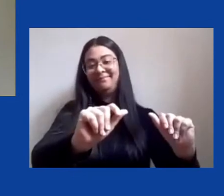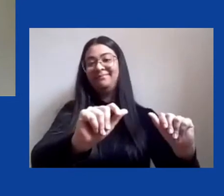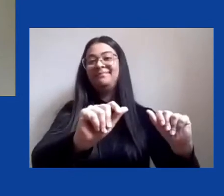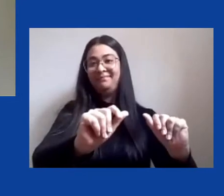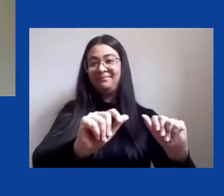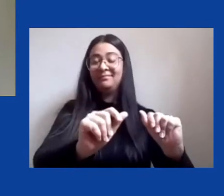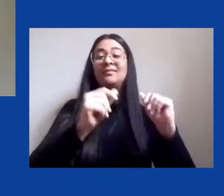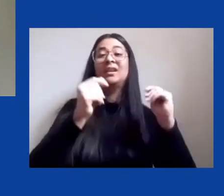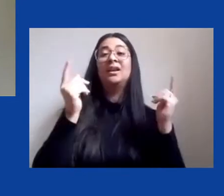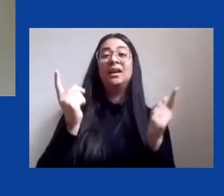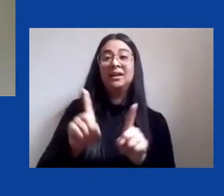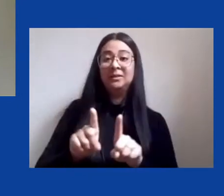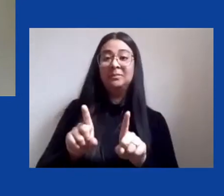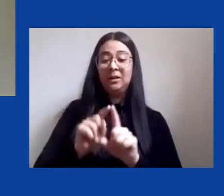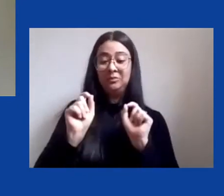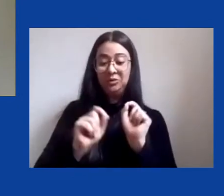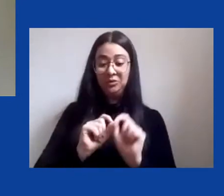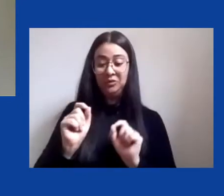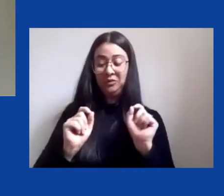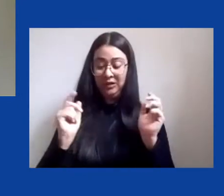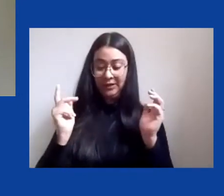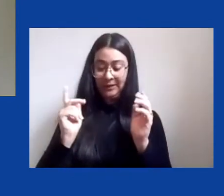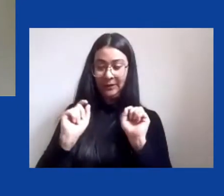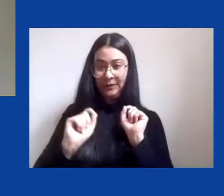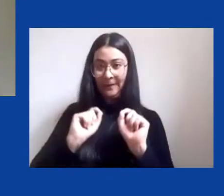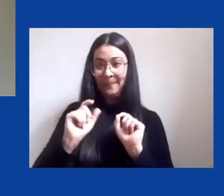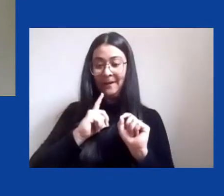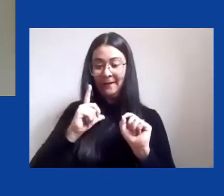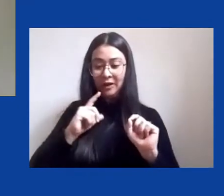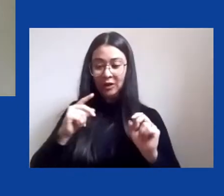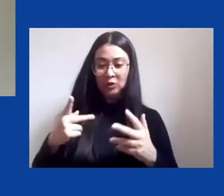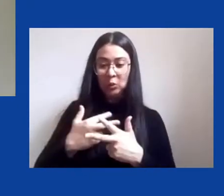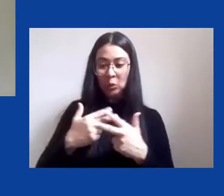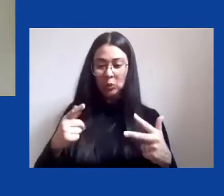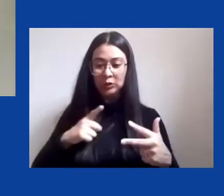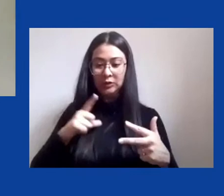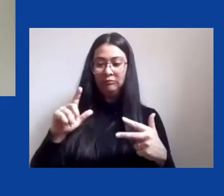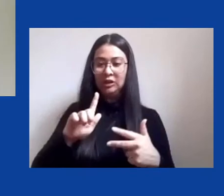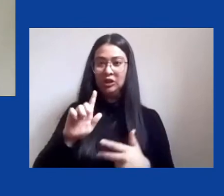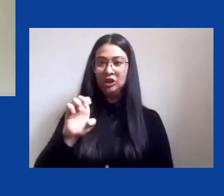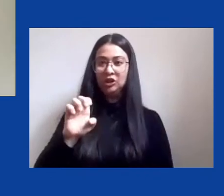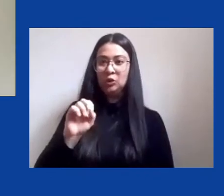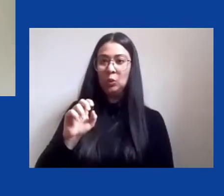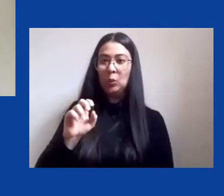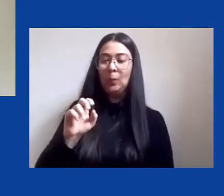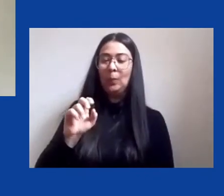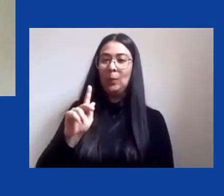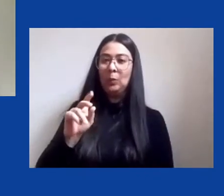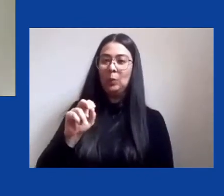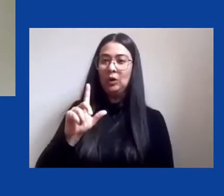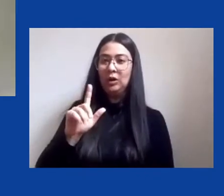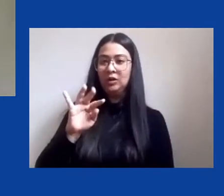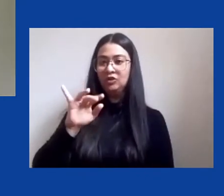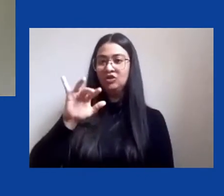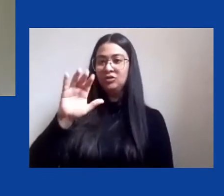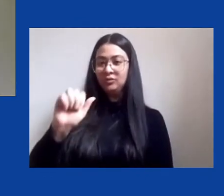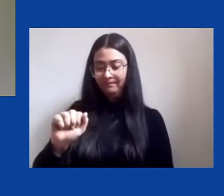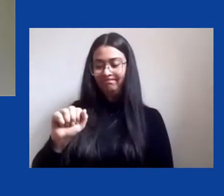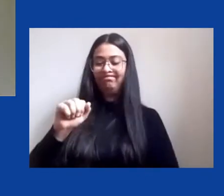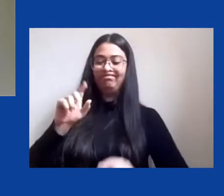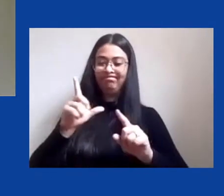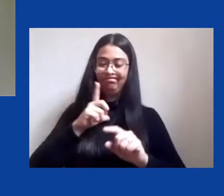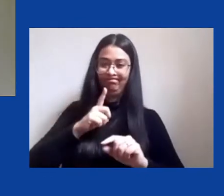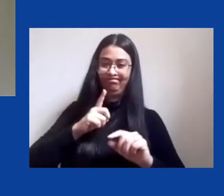reativação de concepções geopolíticas autoritárias baseadas em preceitos de segurança nacional e uma visão